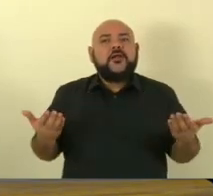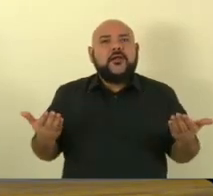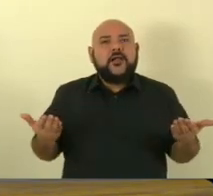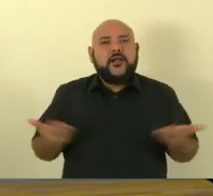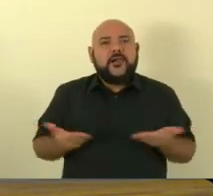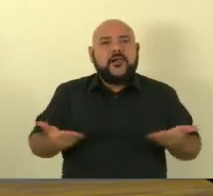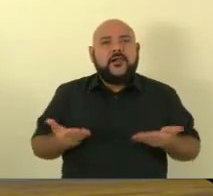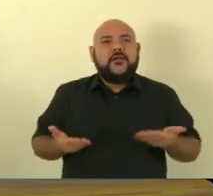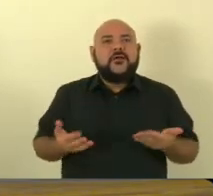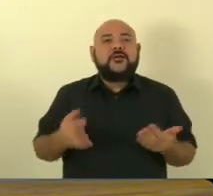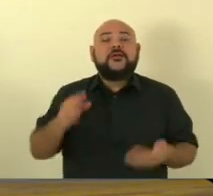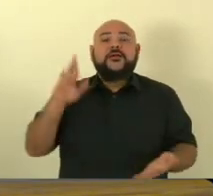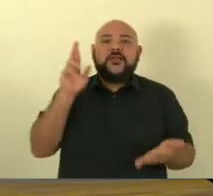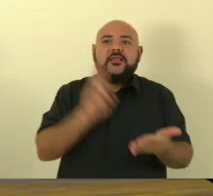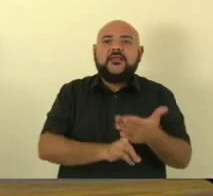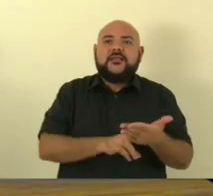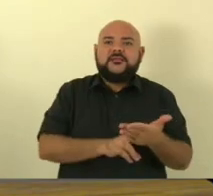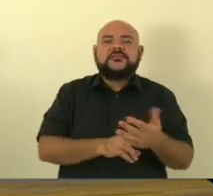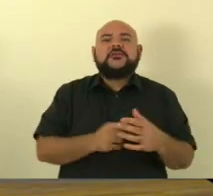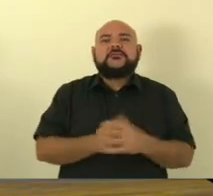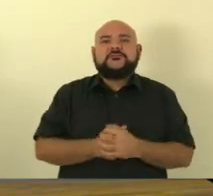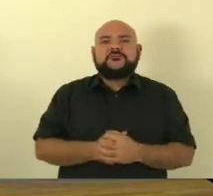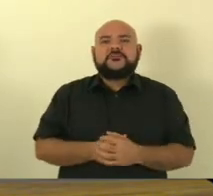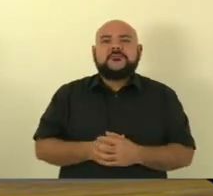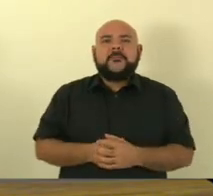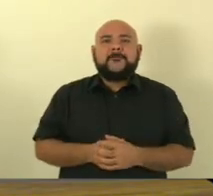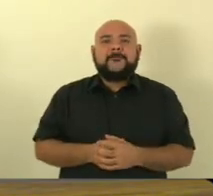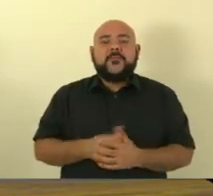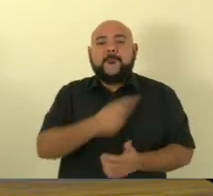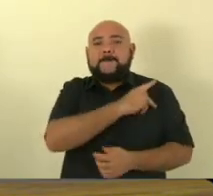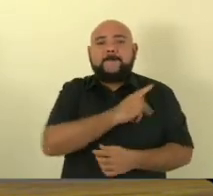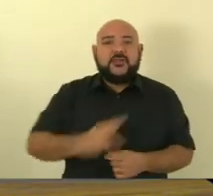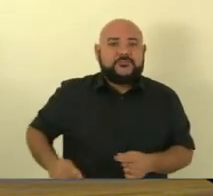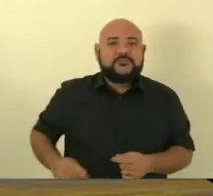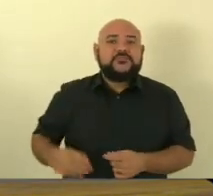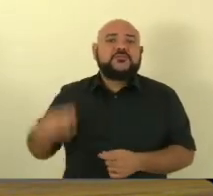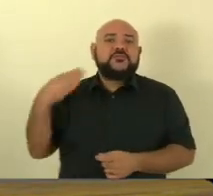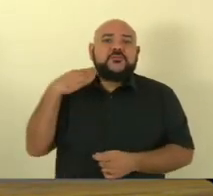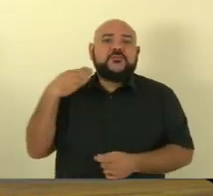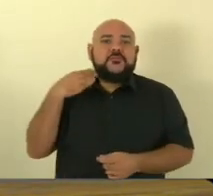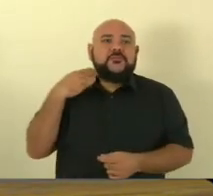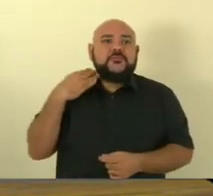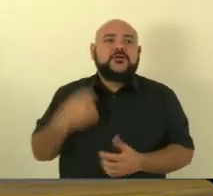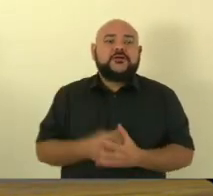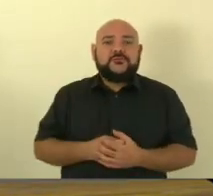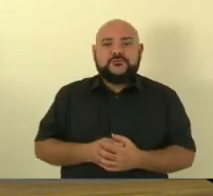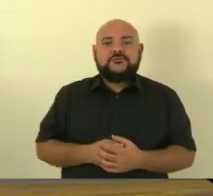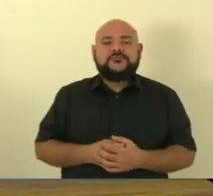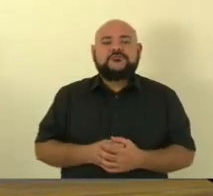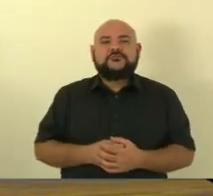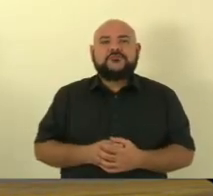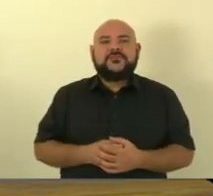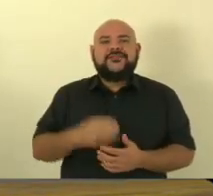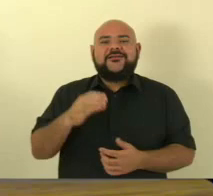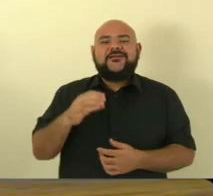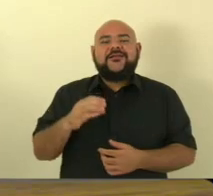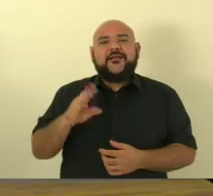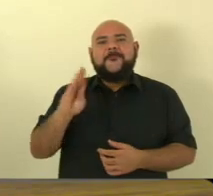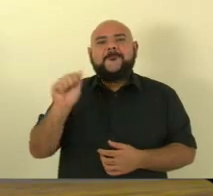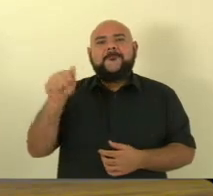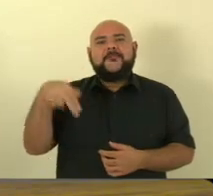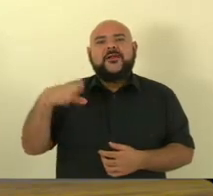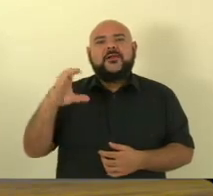presidente do Banco Central, Roberto Campos Neto. Talvez um dos homens mais